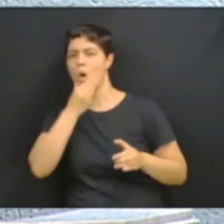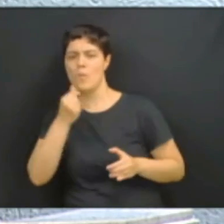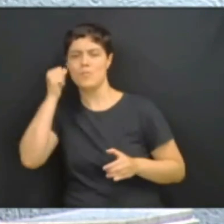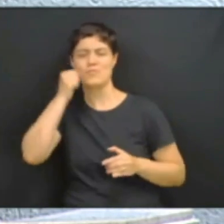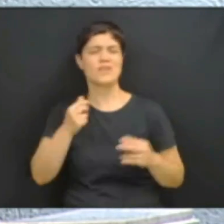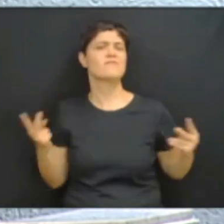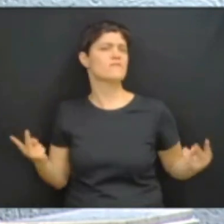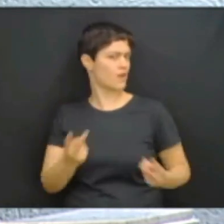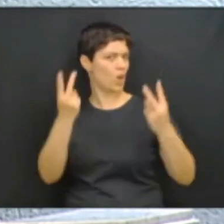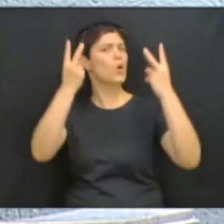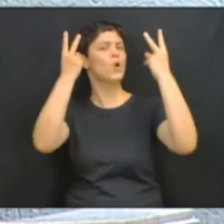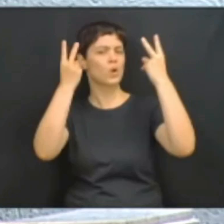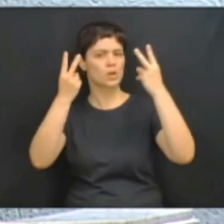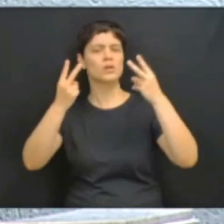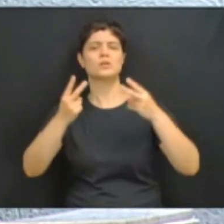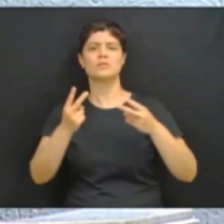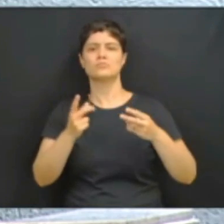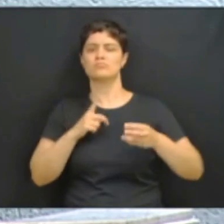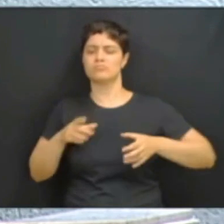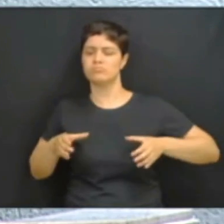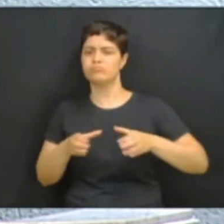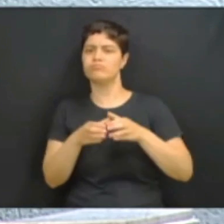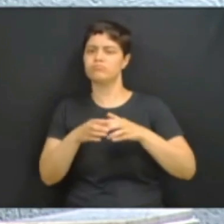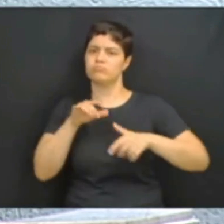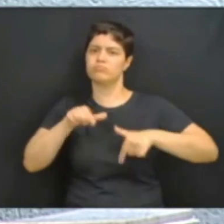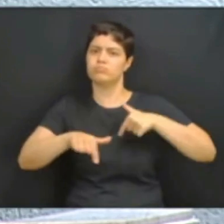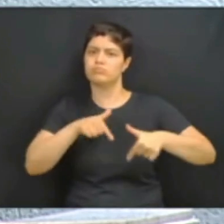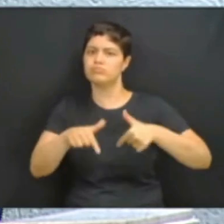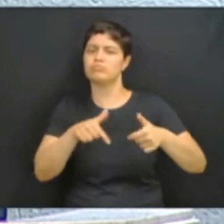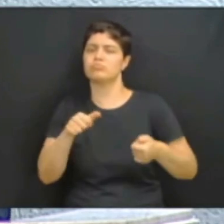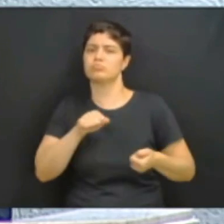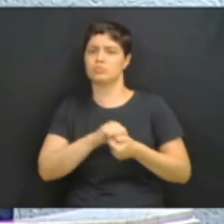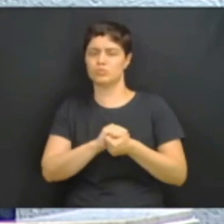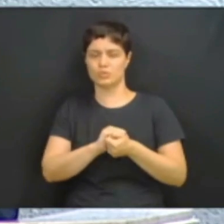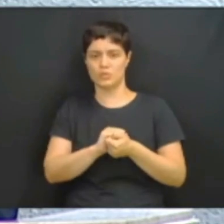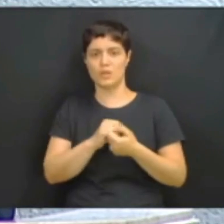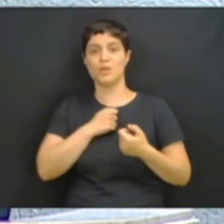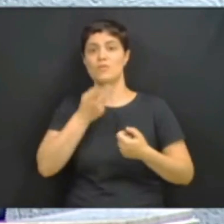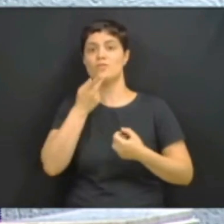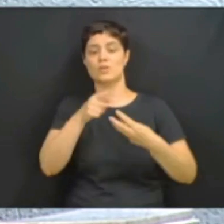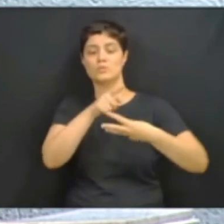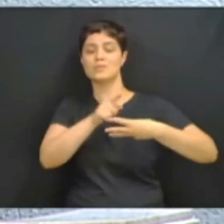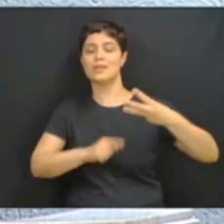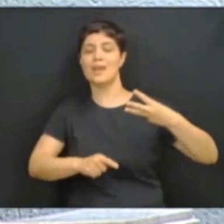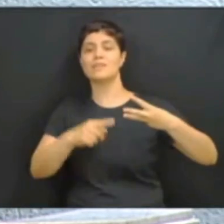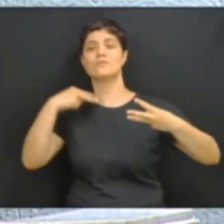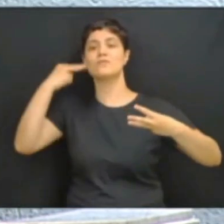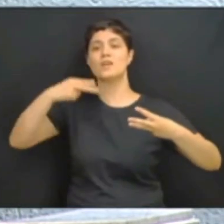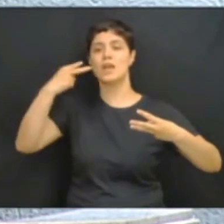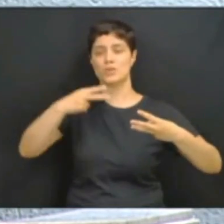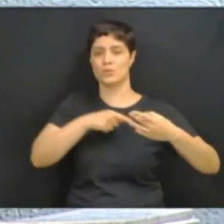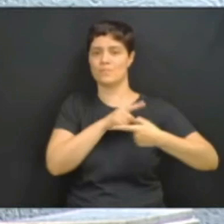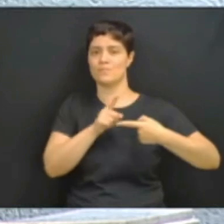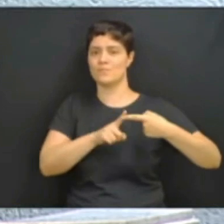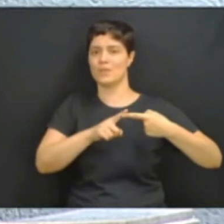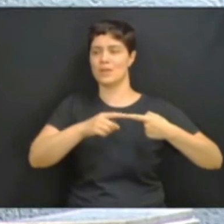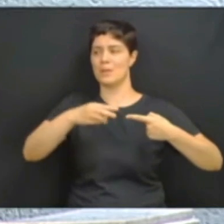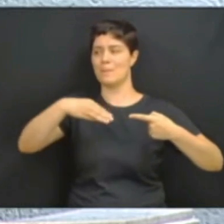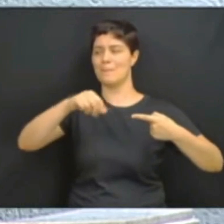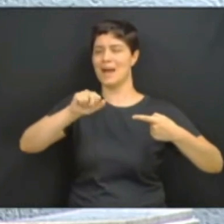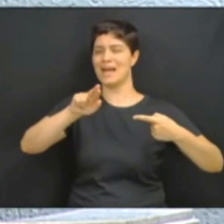na nossa executiva, quero citar aqui os três vereadores do partido, Marcelo Facnello,